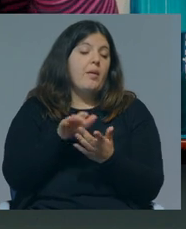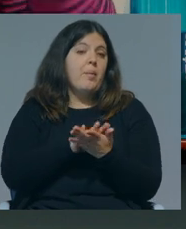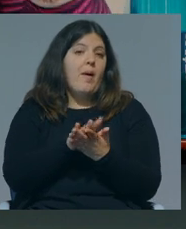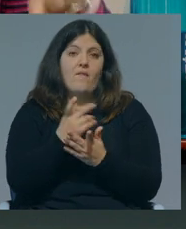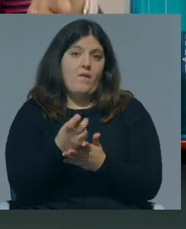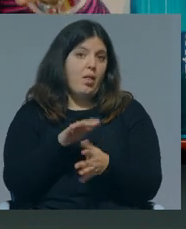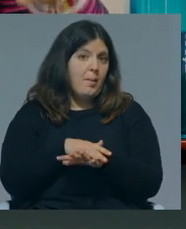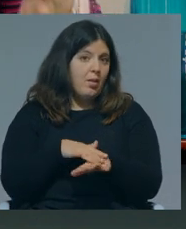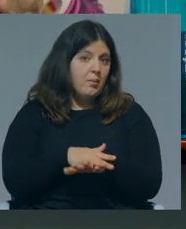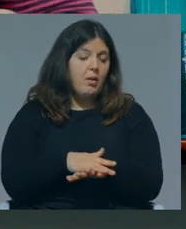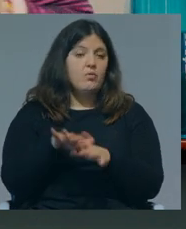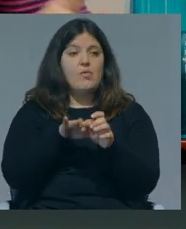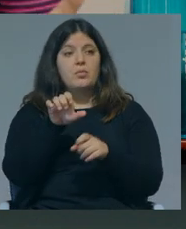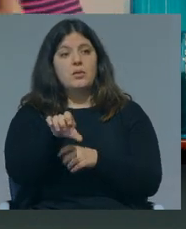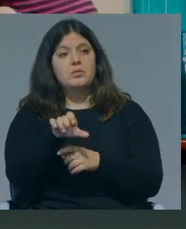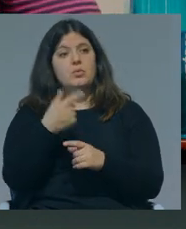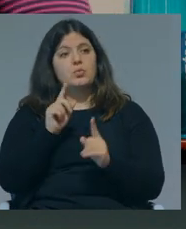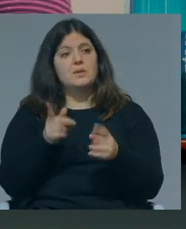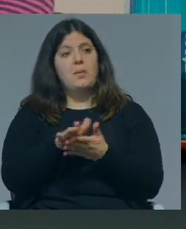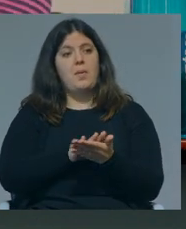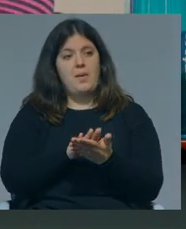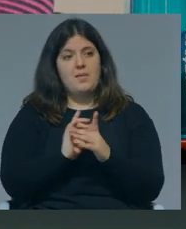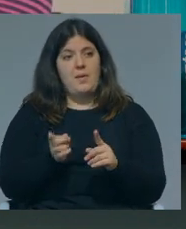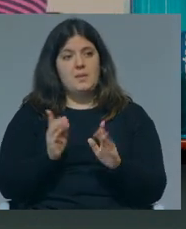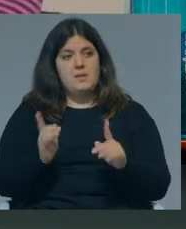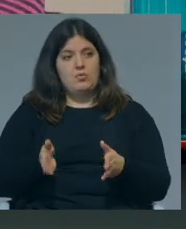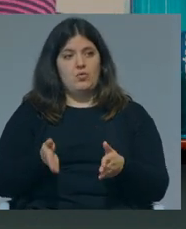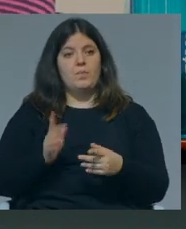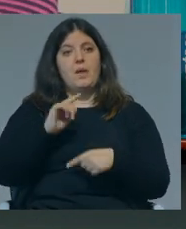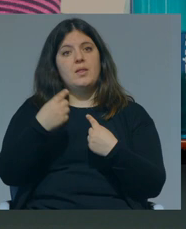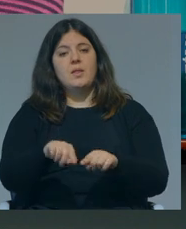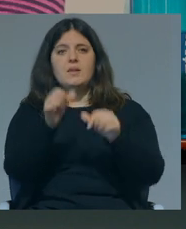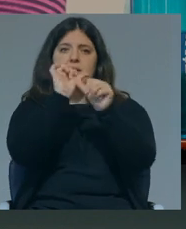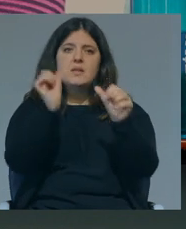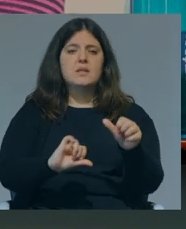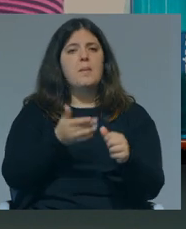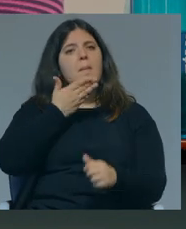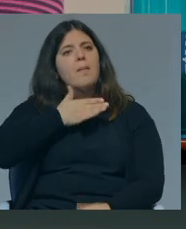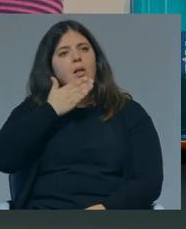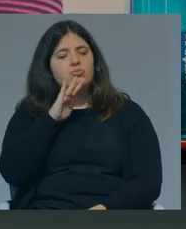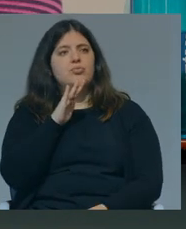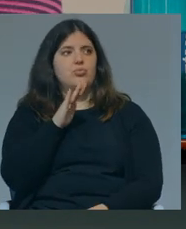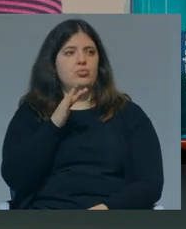é dessa maneira, nós temos sobretudo que começar pela base e termos um sistema de empréstimos